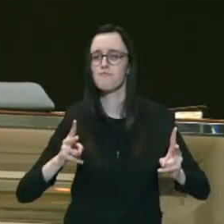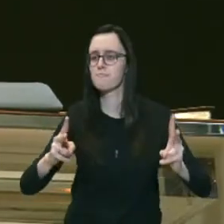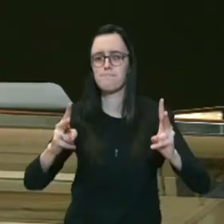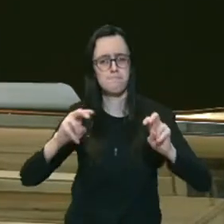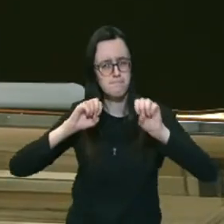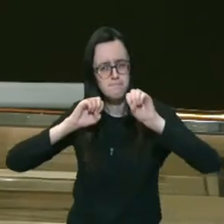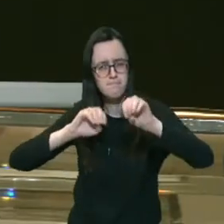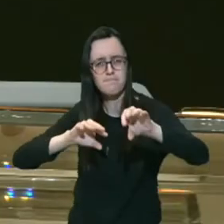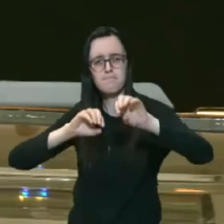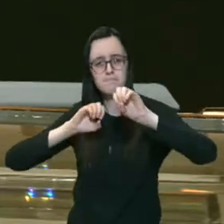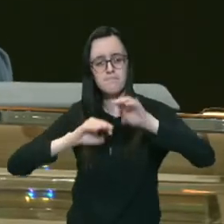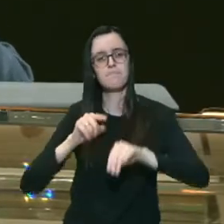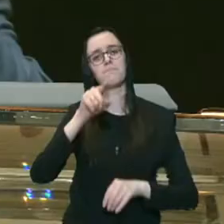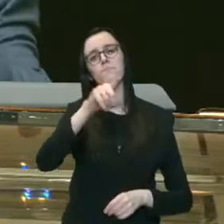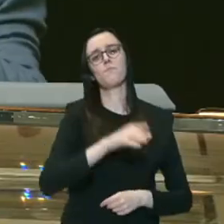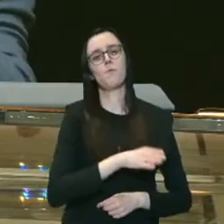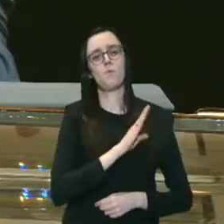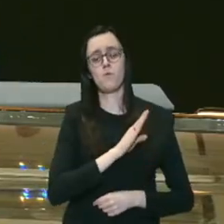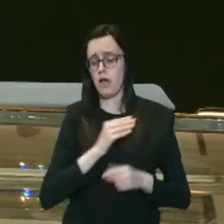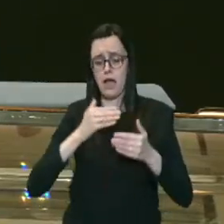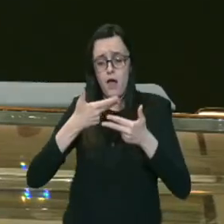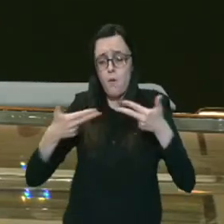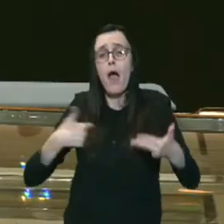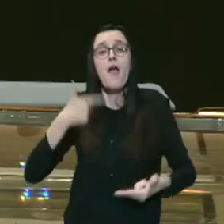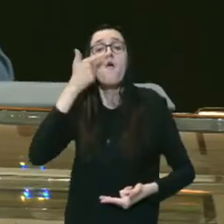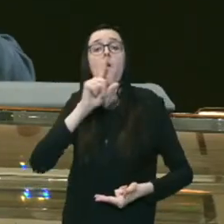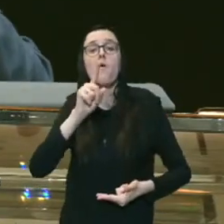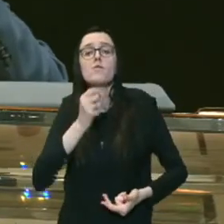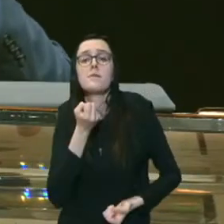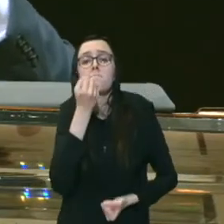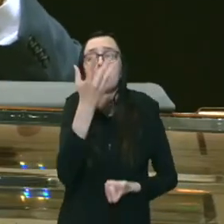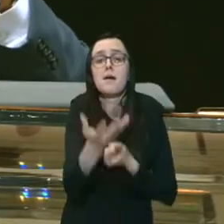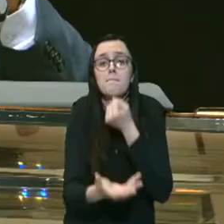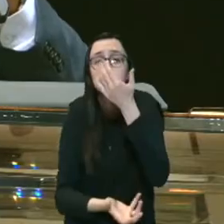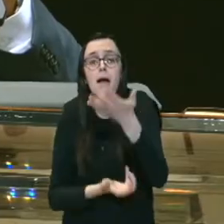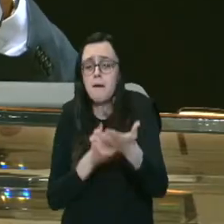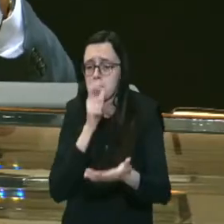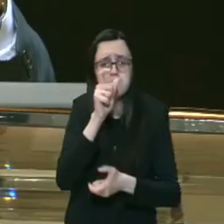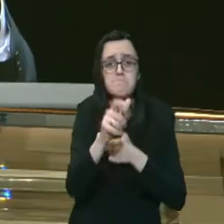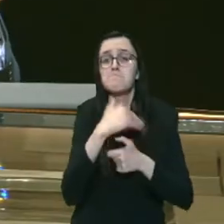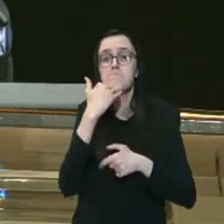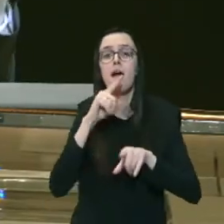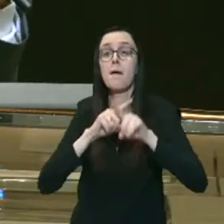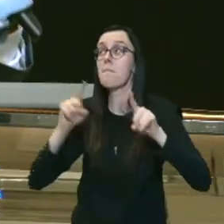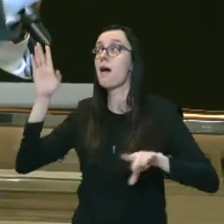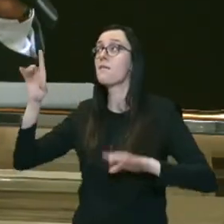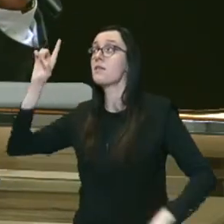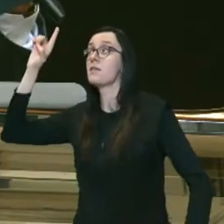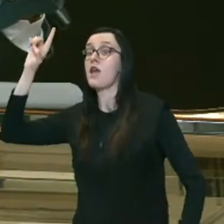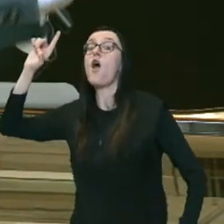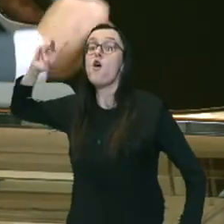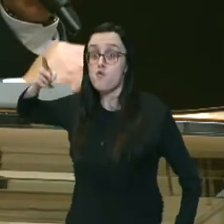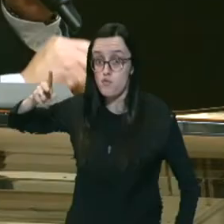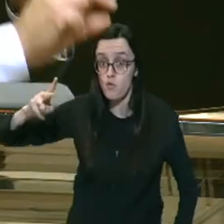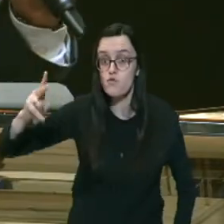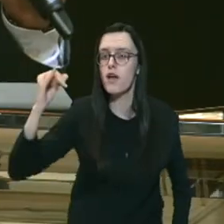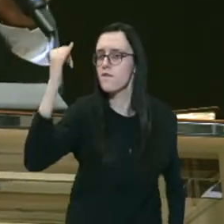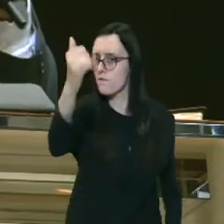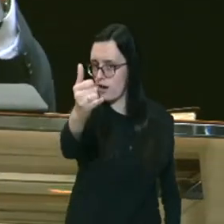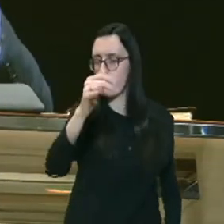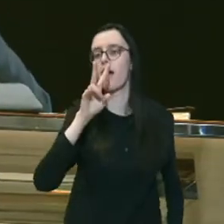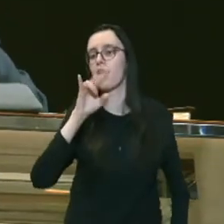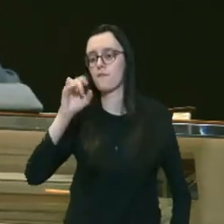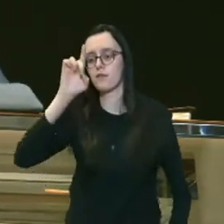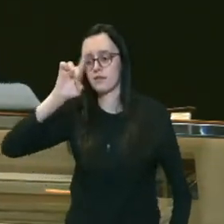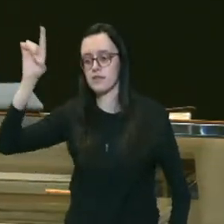ministrar ao seu coração tudo aquilo que eu não consegui expressar com palavras aqui mas o Senhor vai continuar falando o